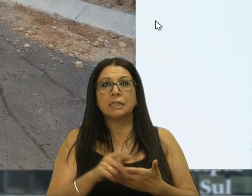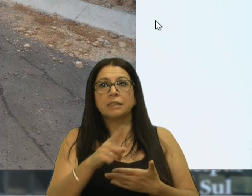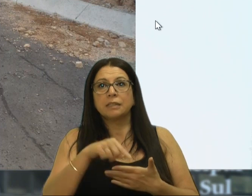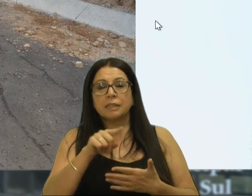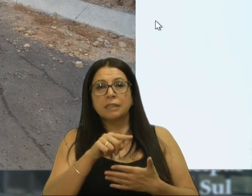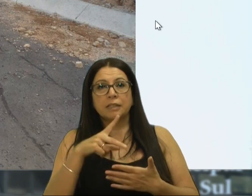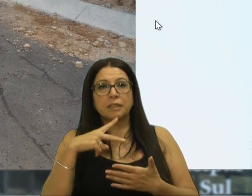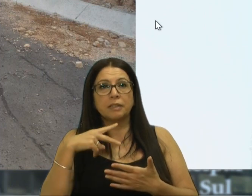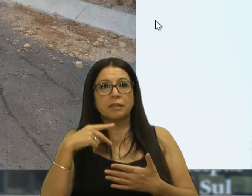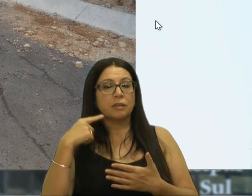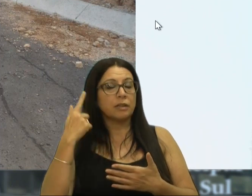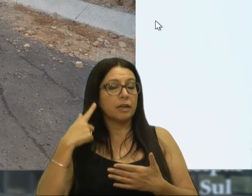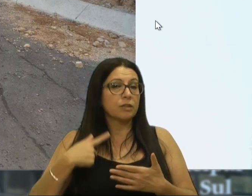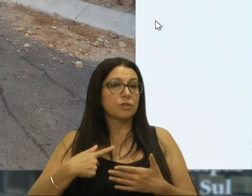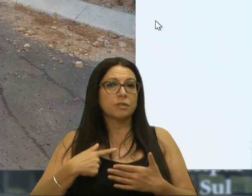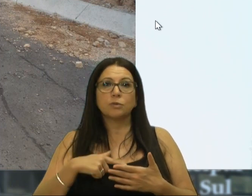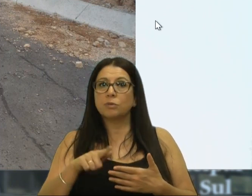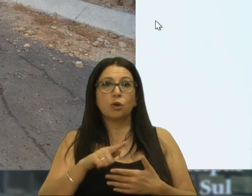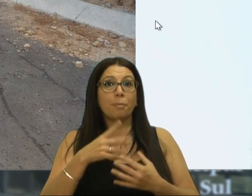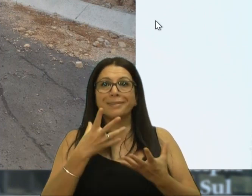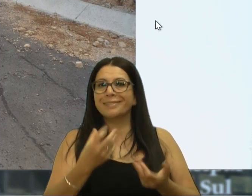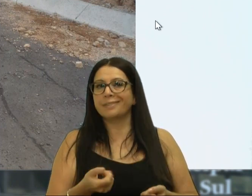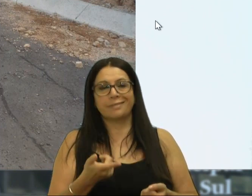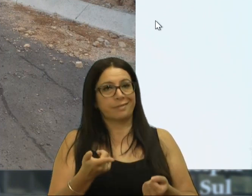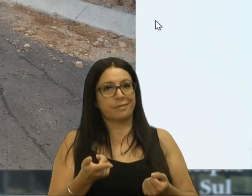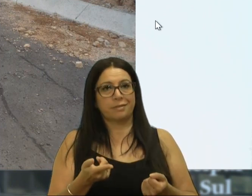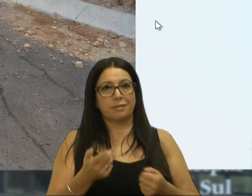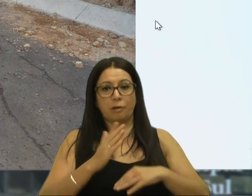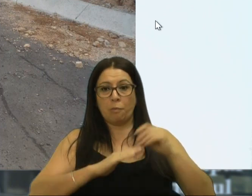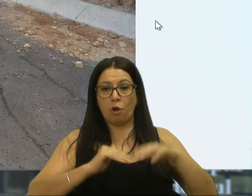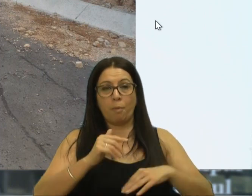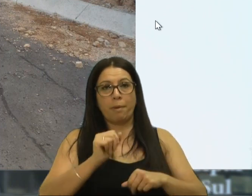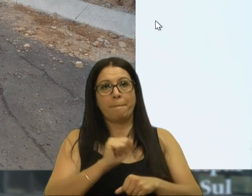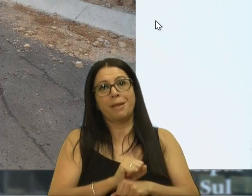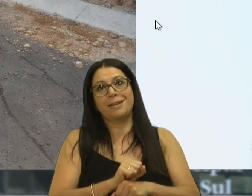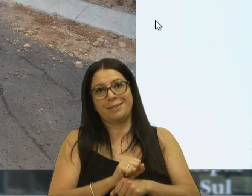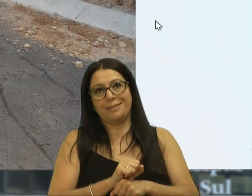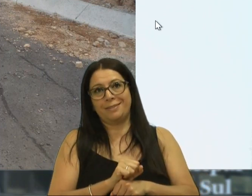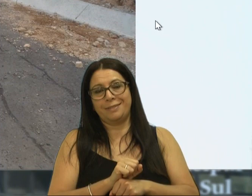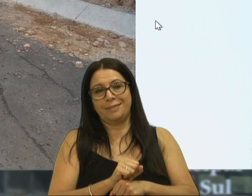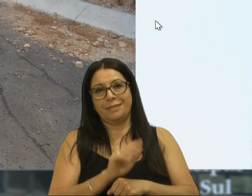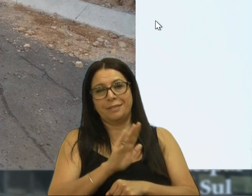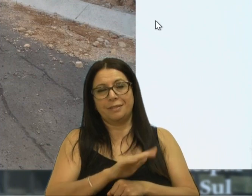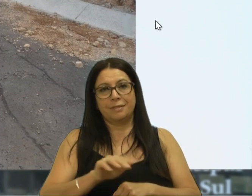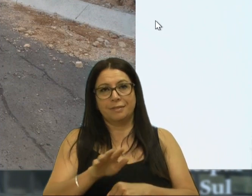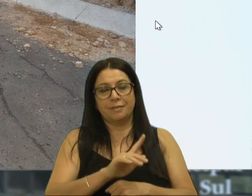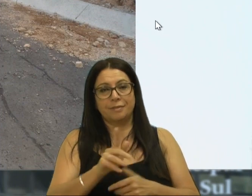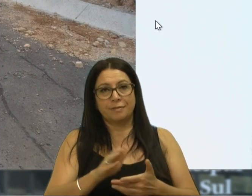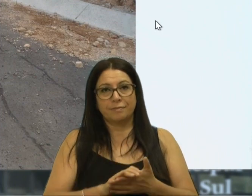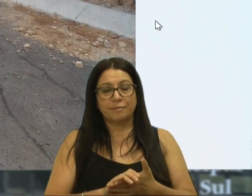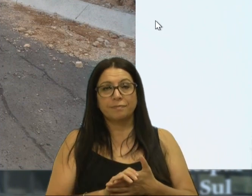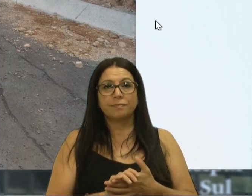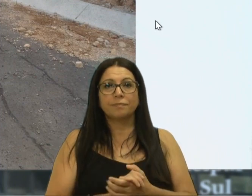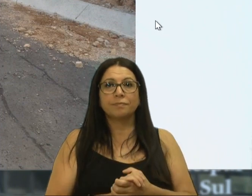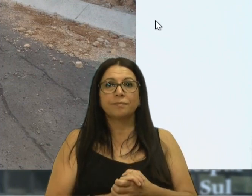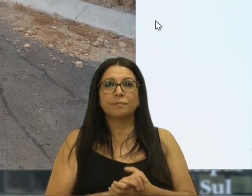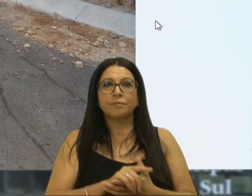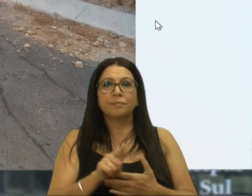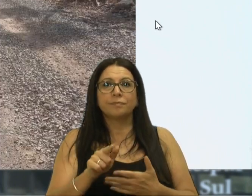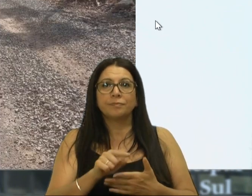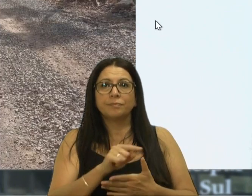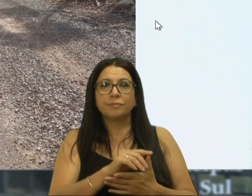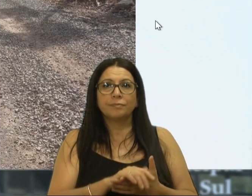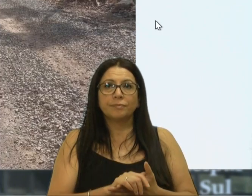vereador Aglades. Não dá mais para aceitar isso. Uma obra parar, muitas vezes, ou ficar com muita